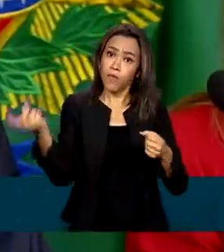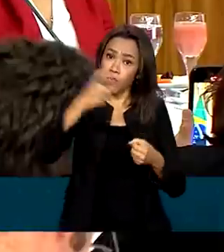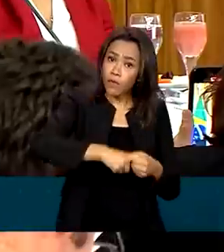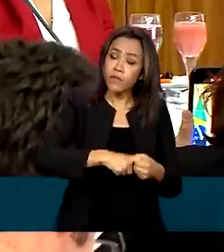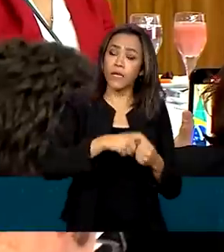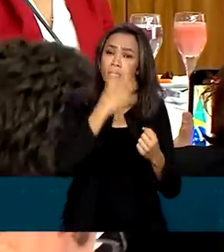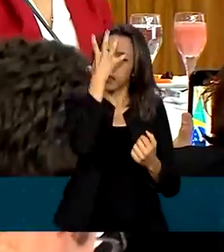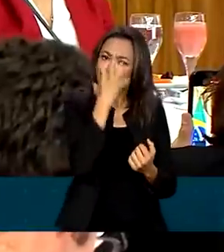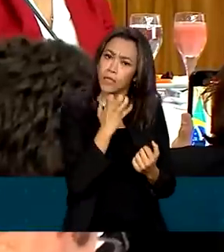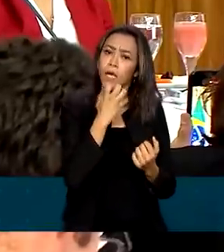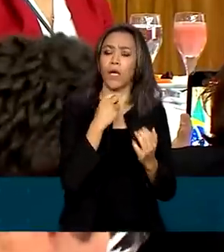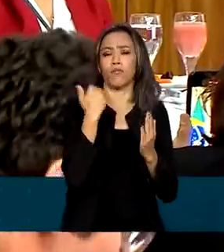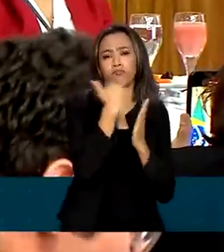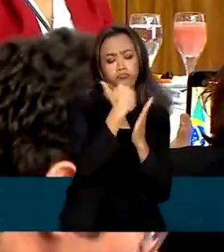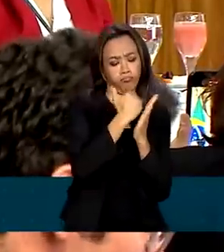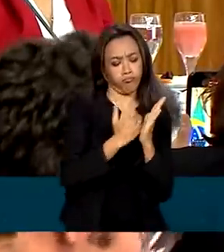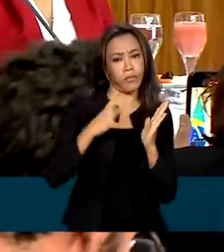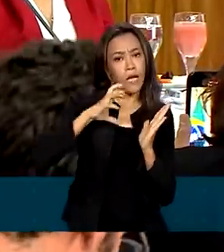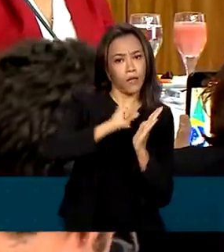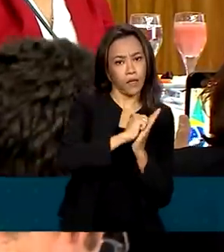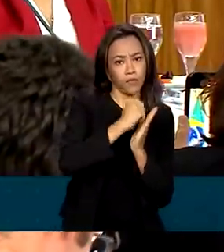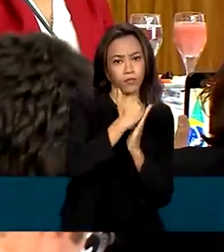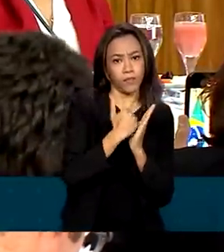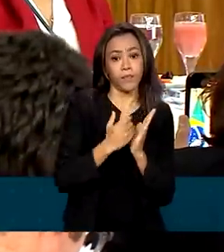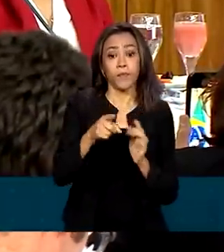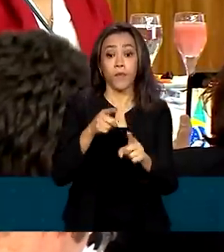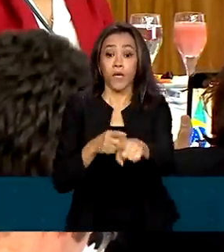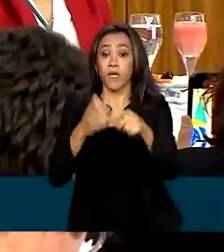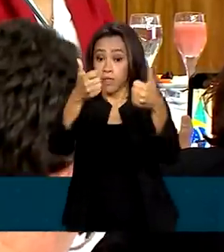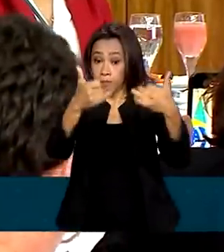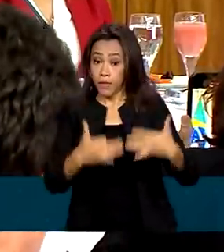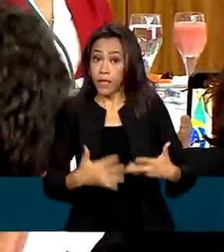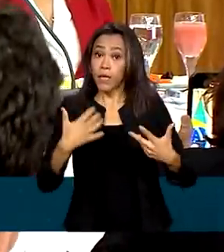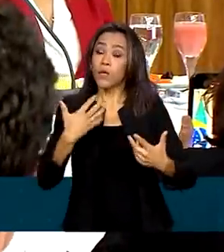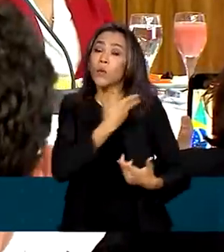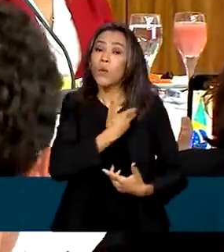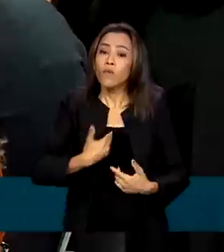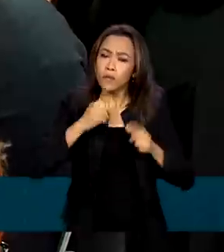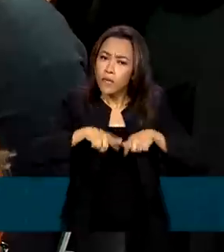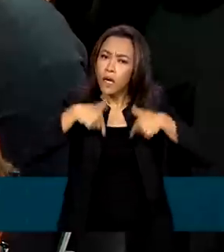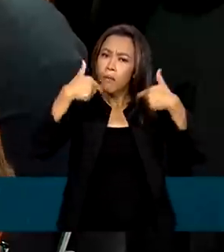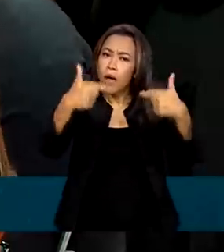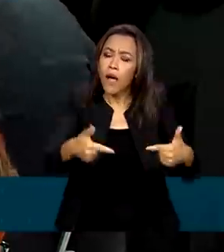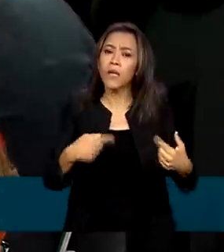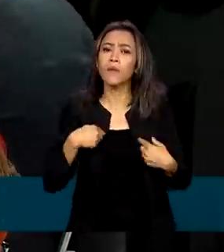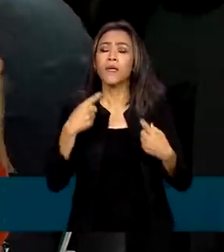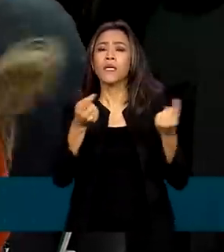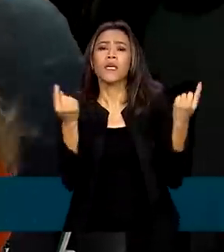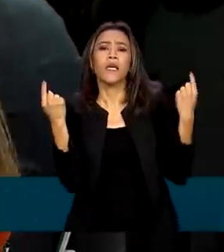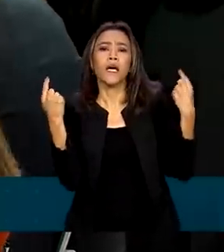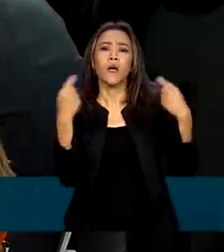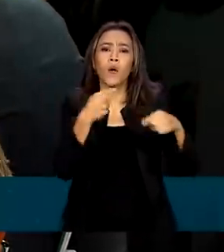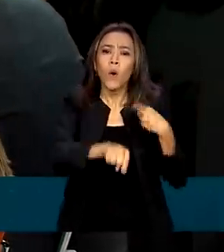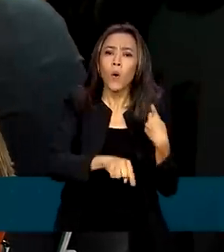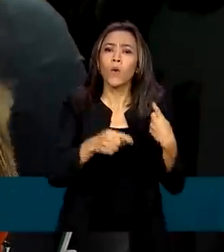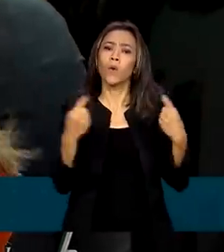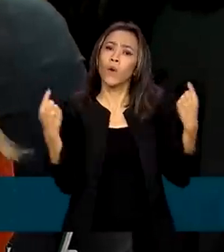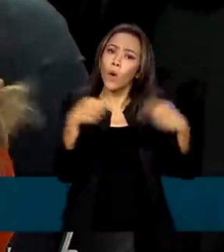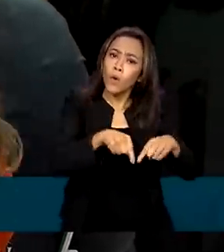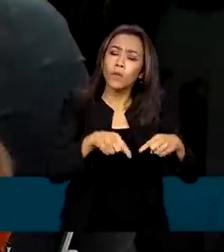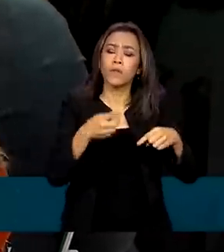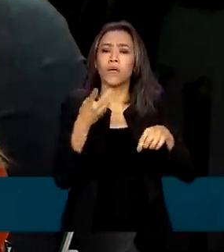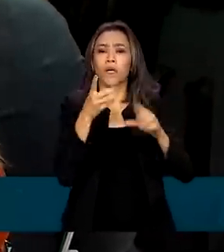sério. Lula reforçou que o governo trabalha para que ações antidemocráticas, como as ocorridas no último domingo,